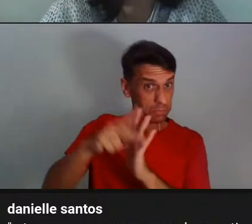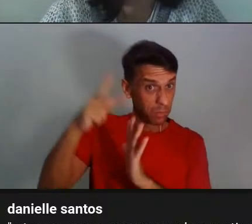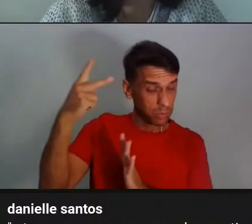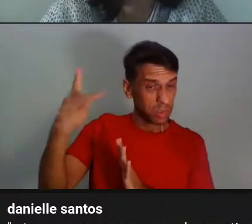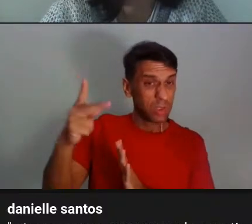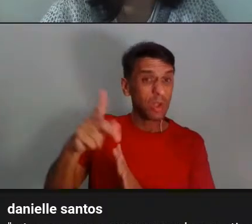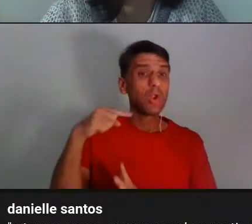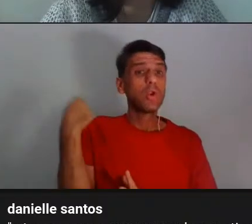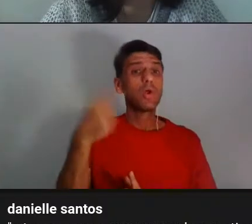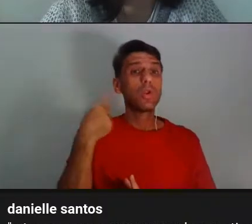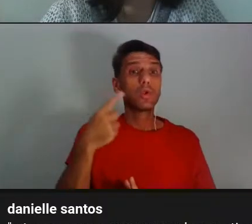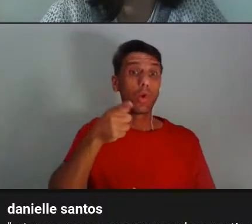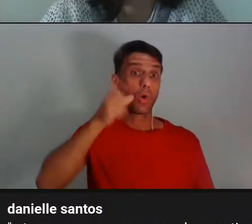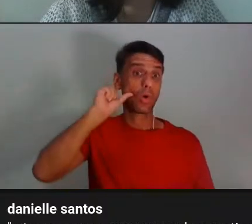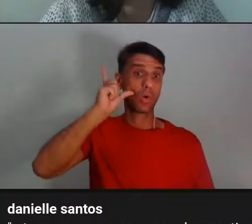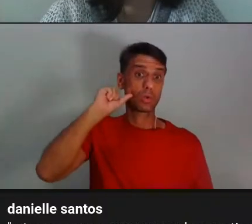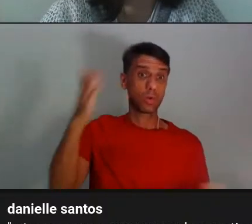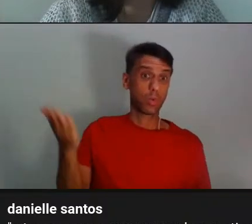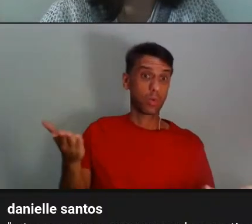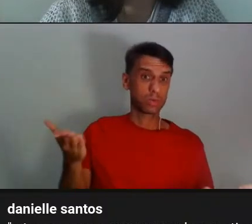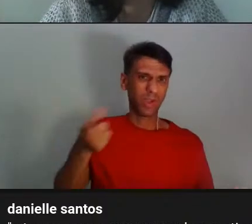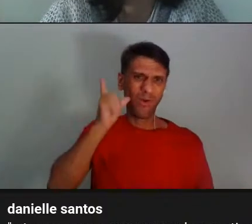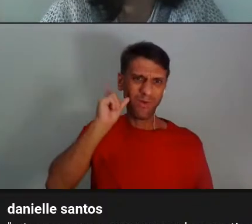somos os de ontem, mas somos novos.